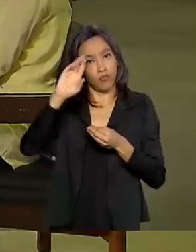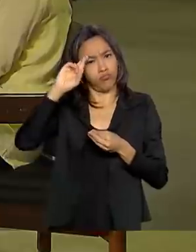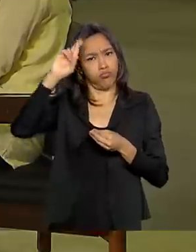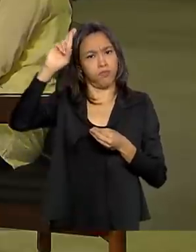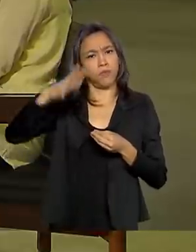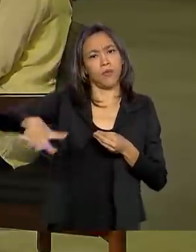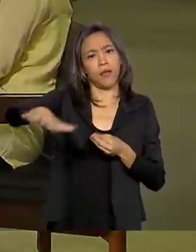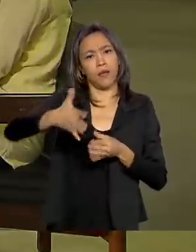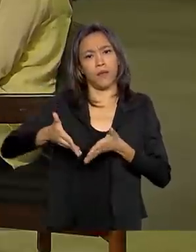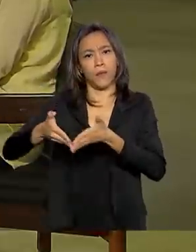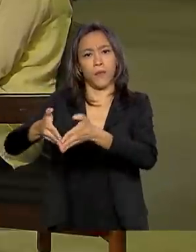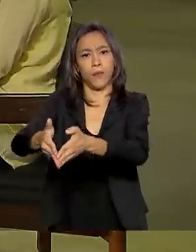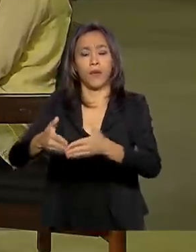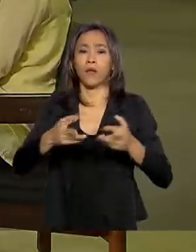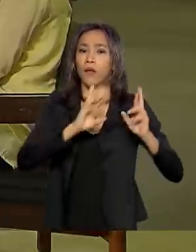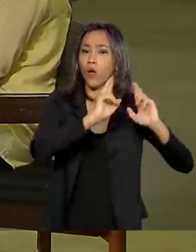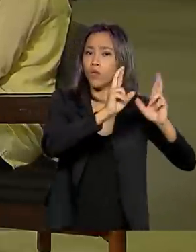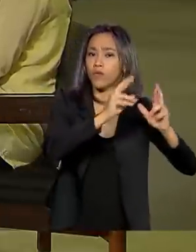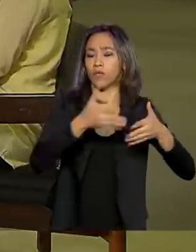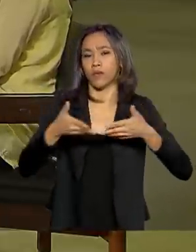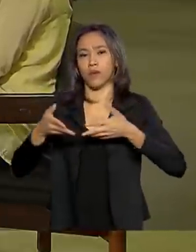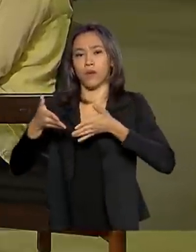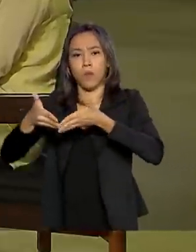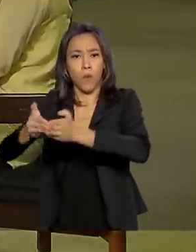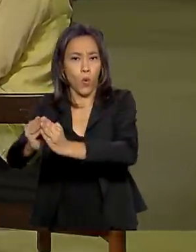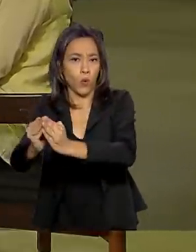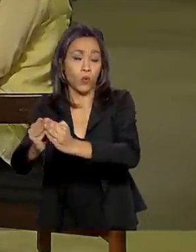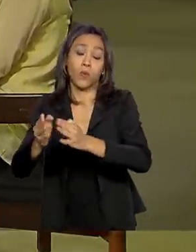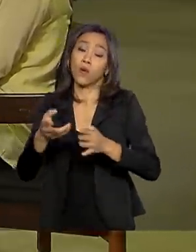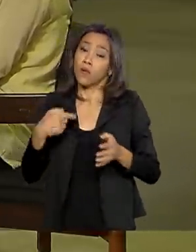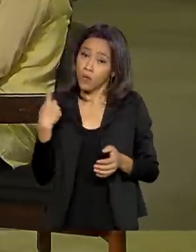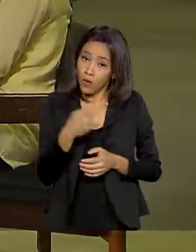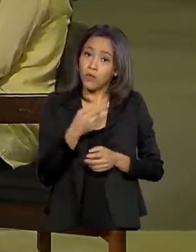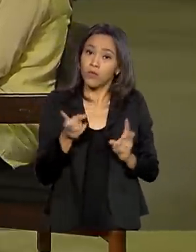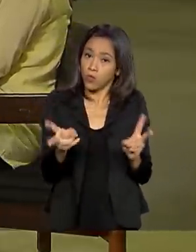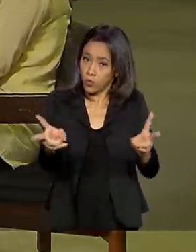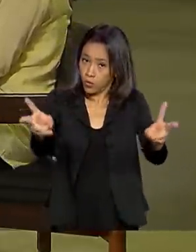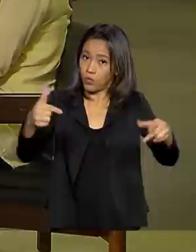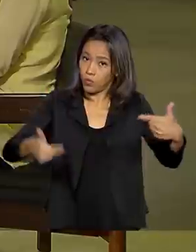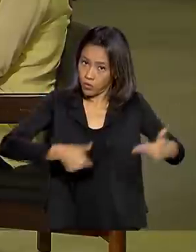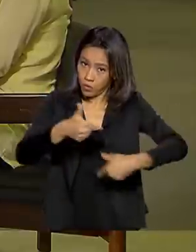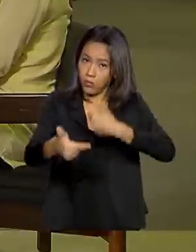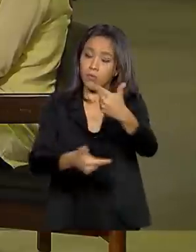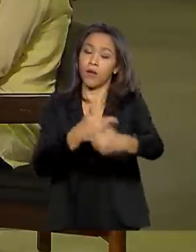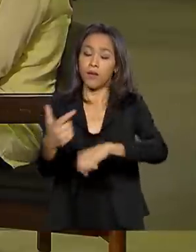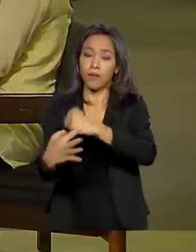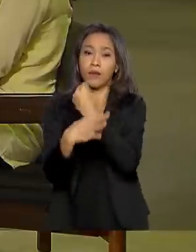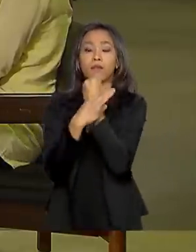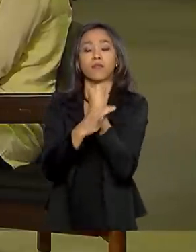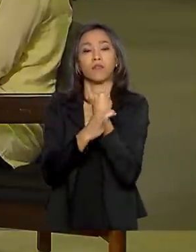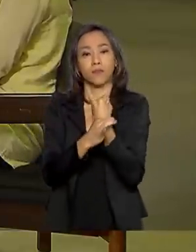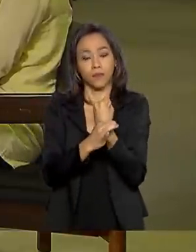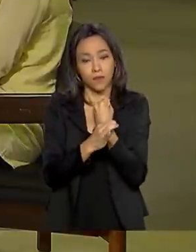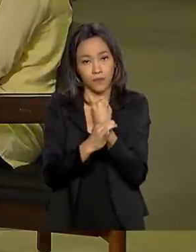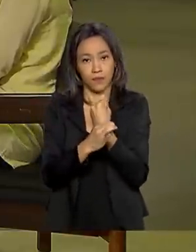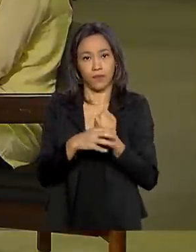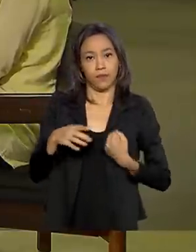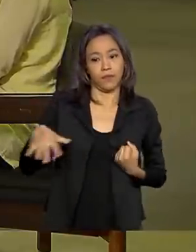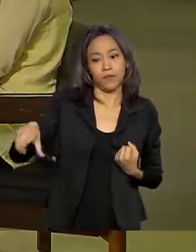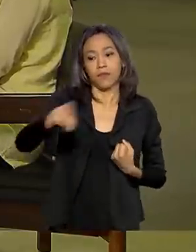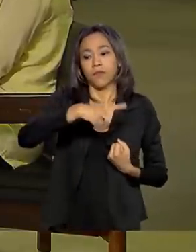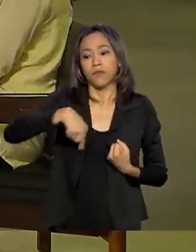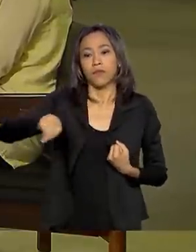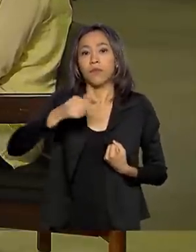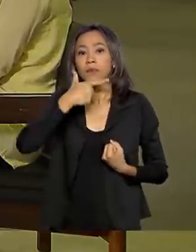setor ferroviário quanto no setor portuário, nós conseguimos manter as operações, garantindo também a segurança para os